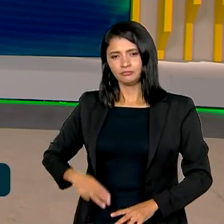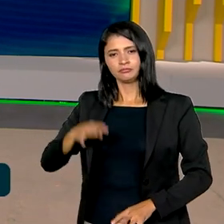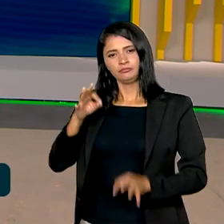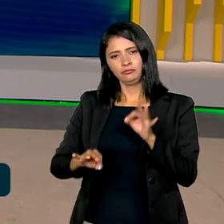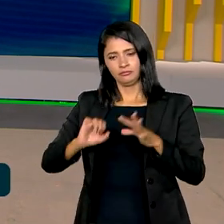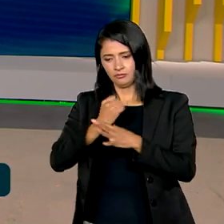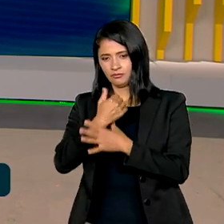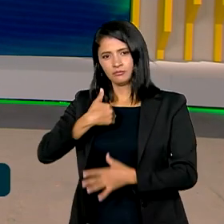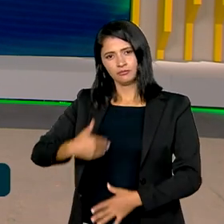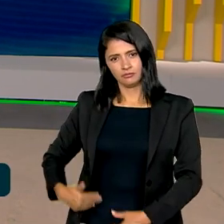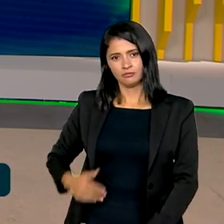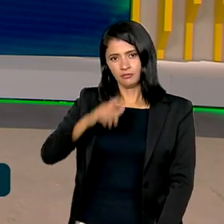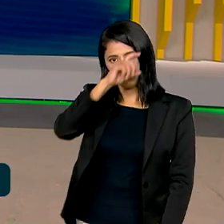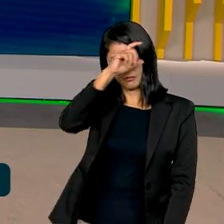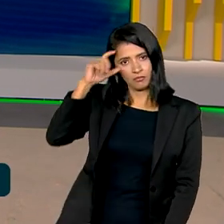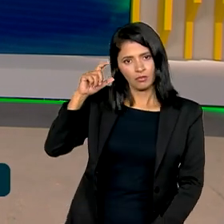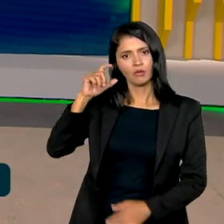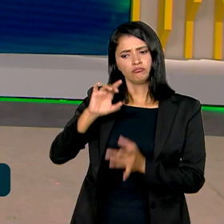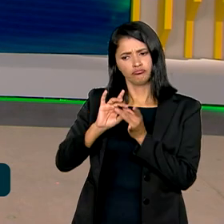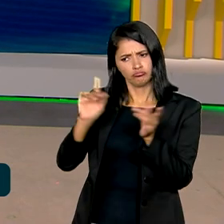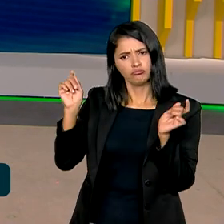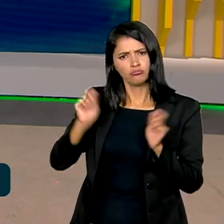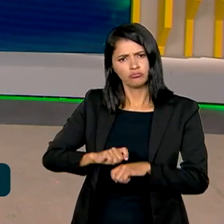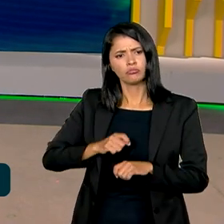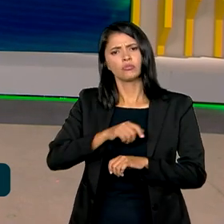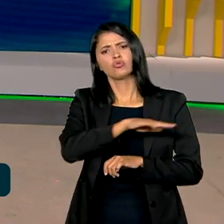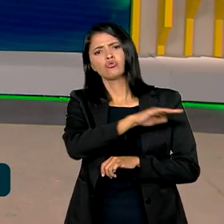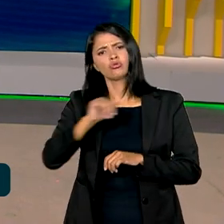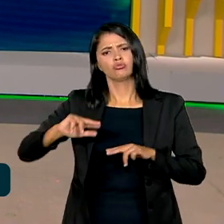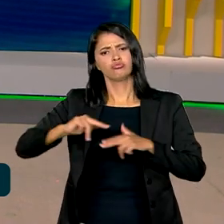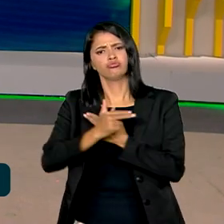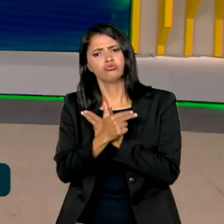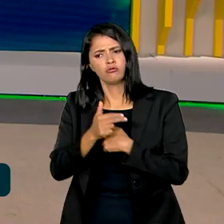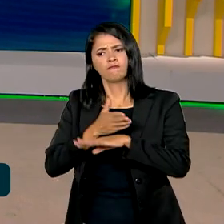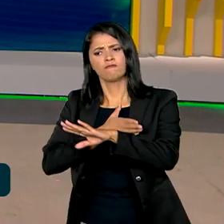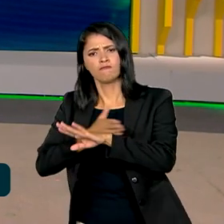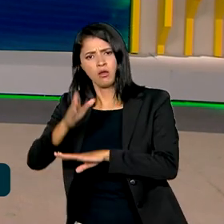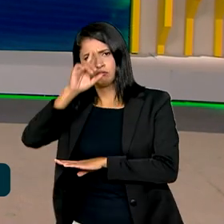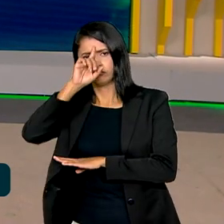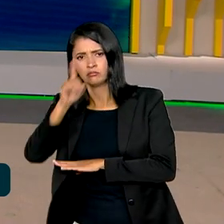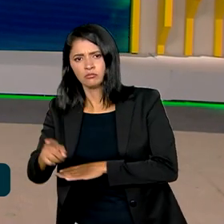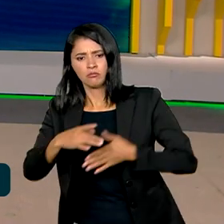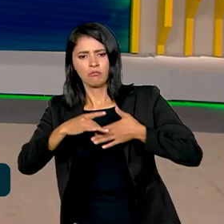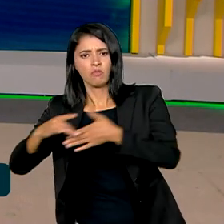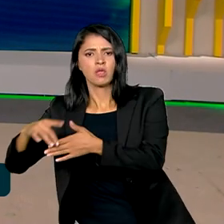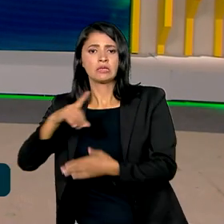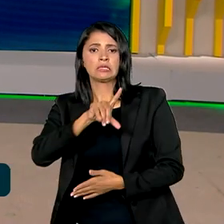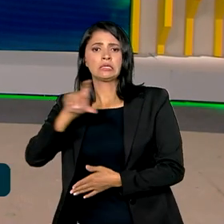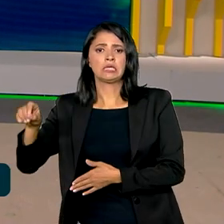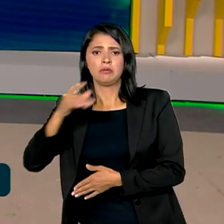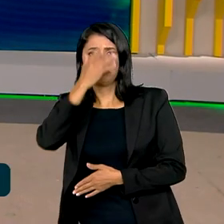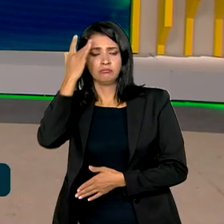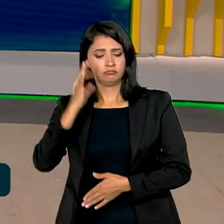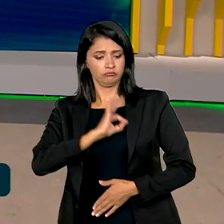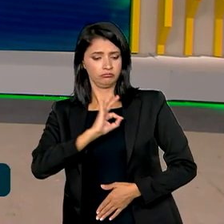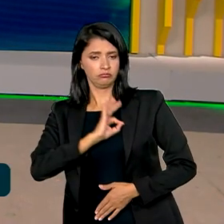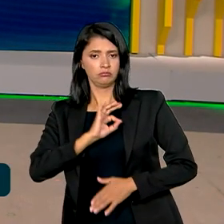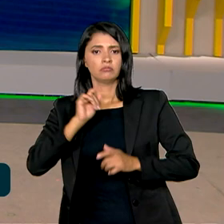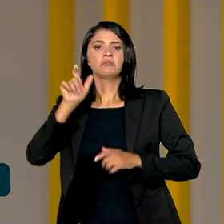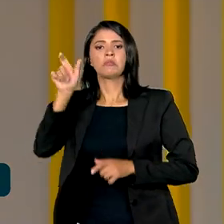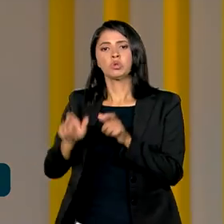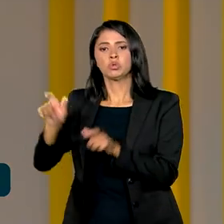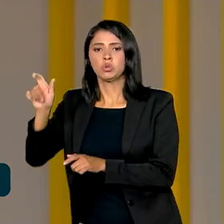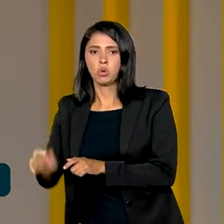Ricardo Lewandowski, autorizou o emprego da Força Nacional. Serão enviados 100 homens e 20 viaturas para a região.